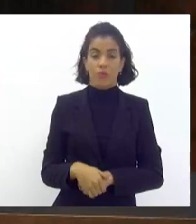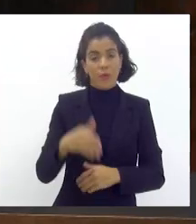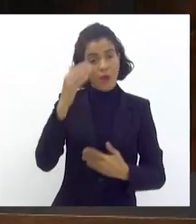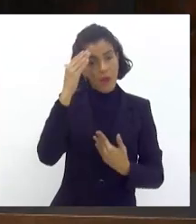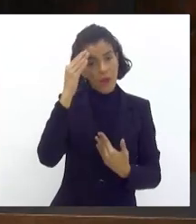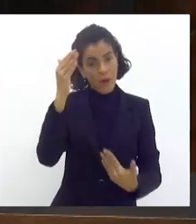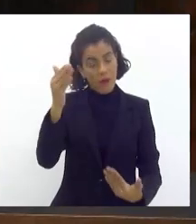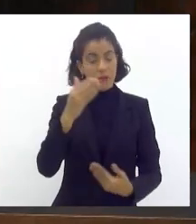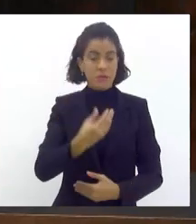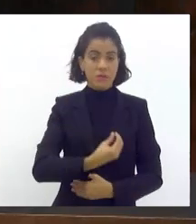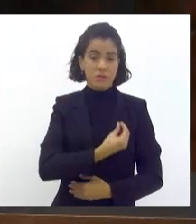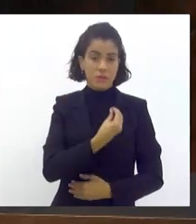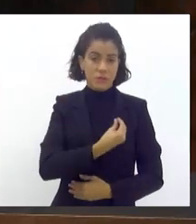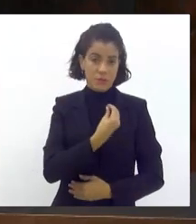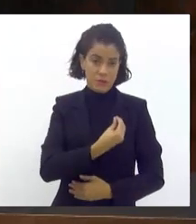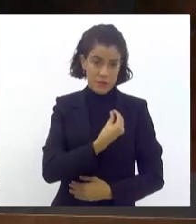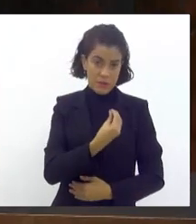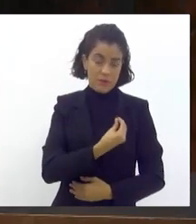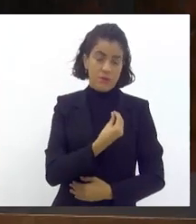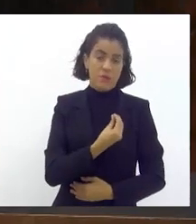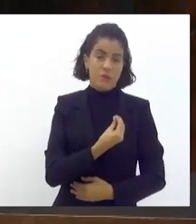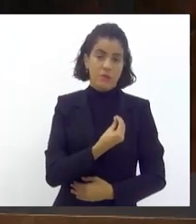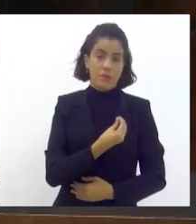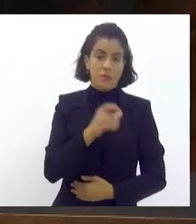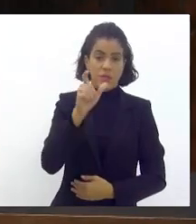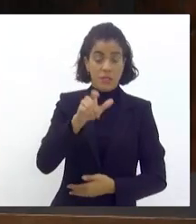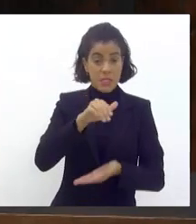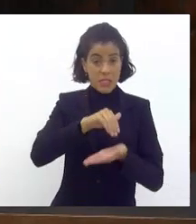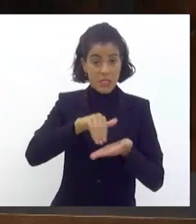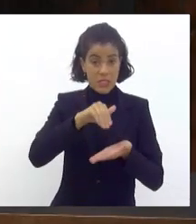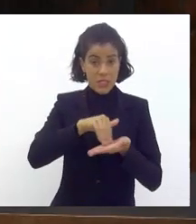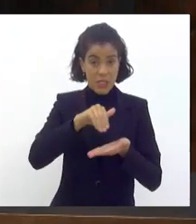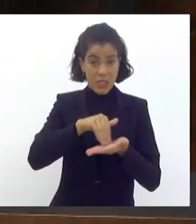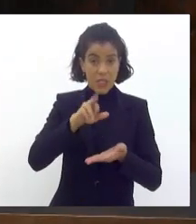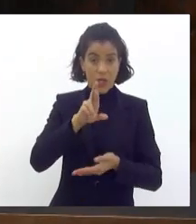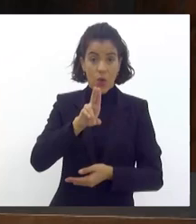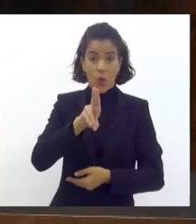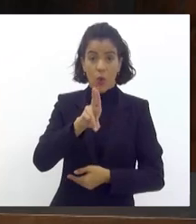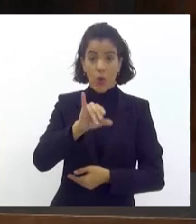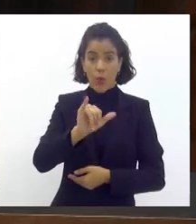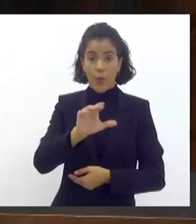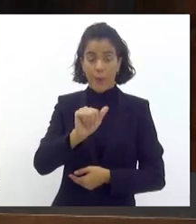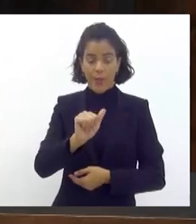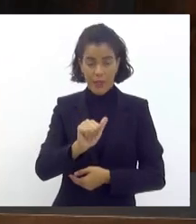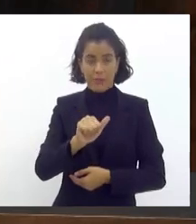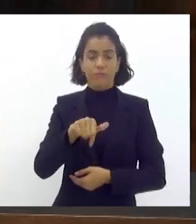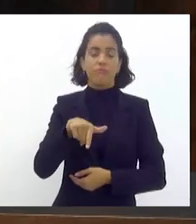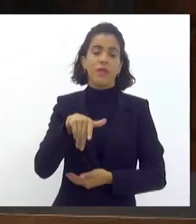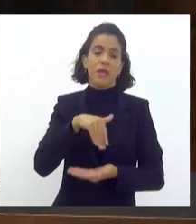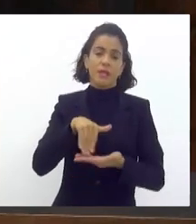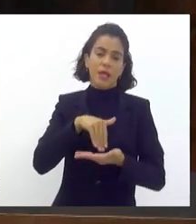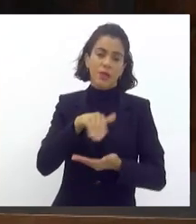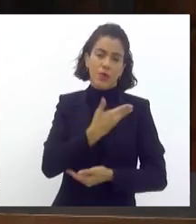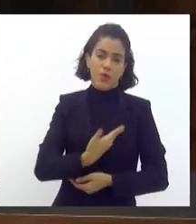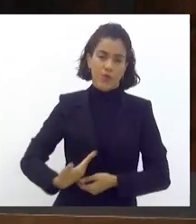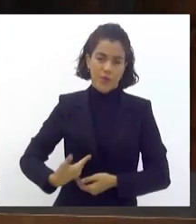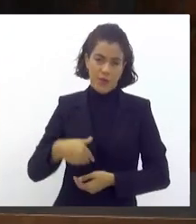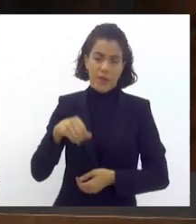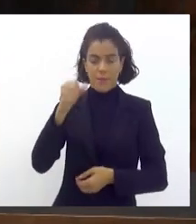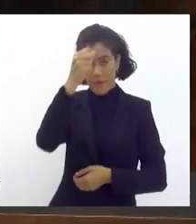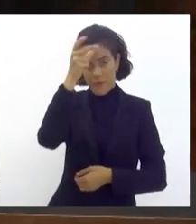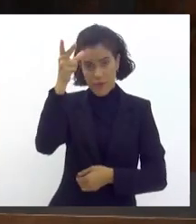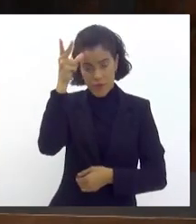Agradeço a presença da secretária Rúbia Secundino, secretário de governo da Prefeitura de Niterói,